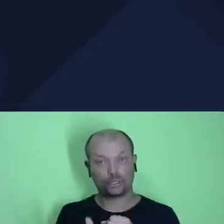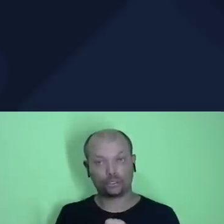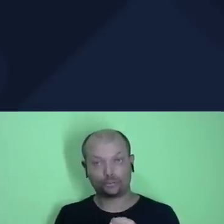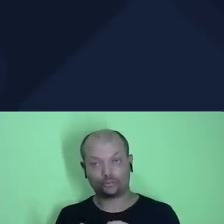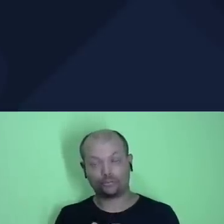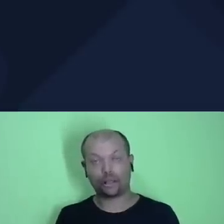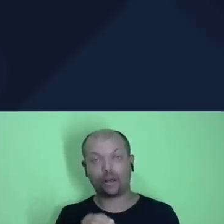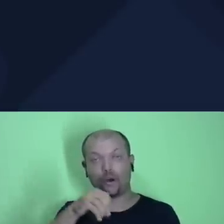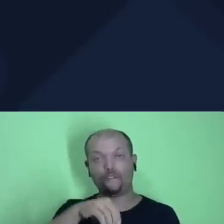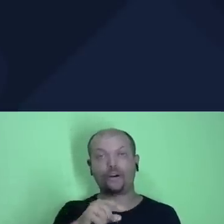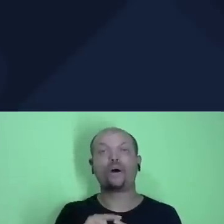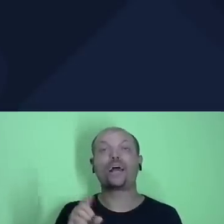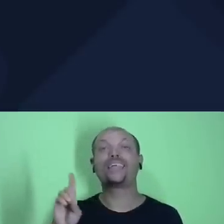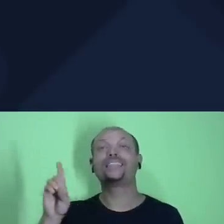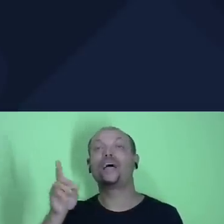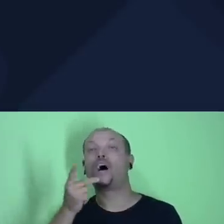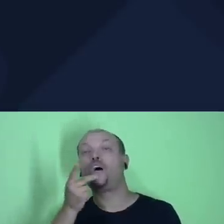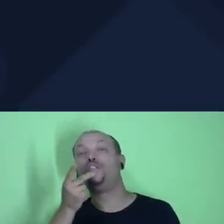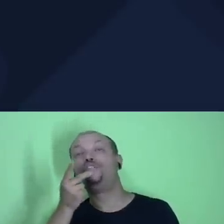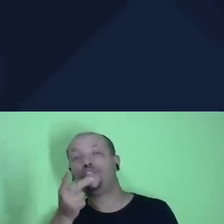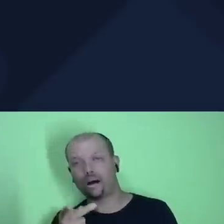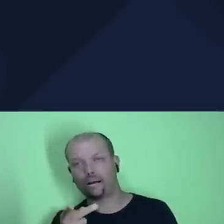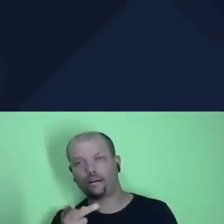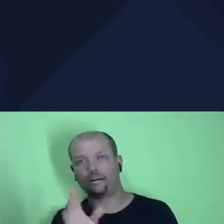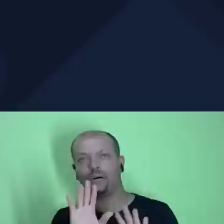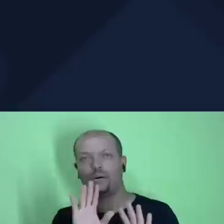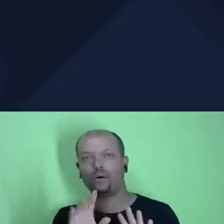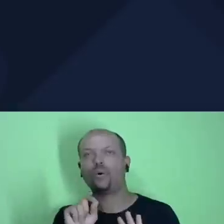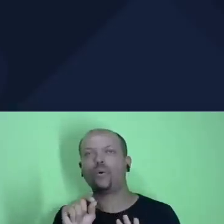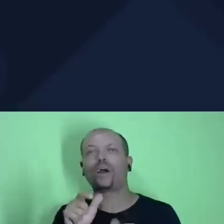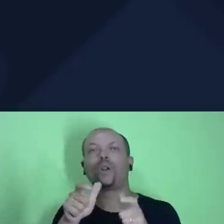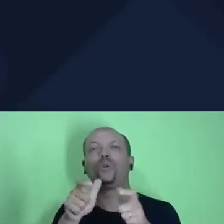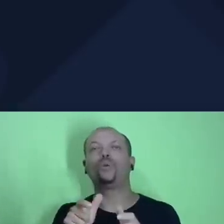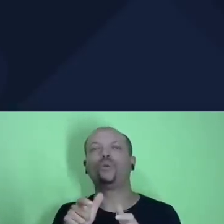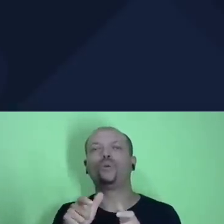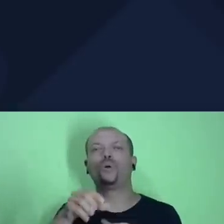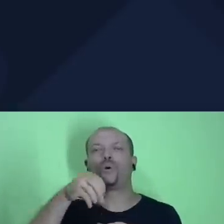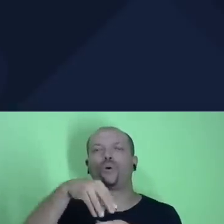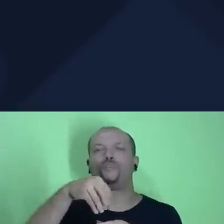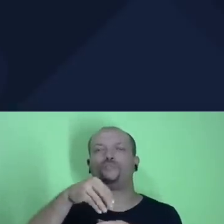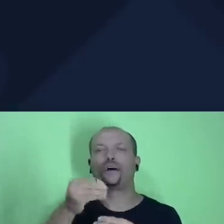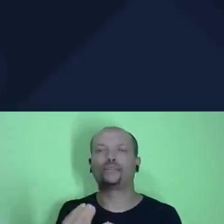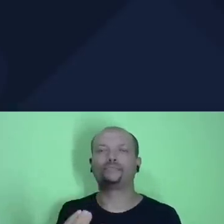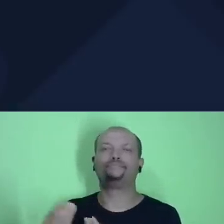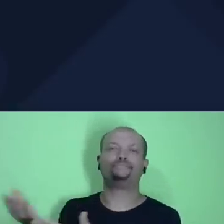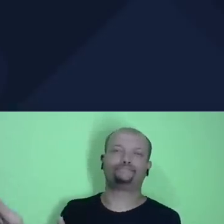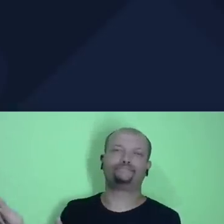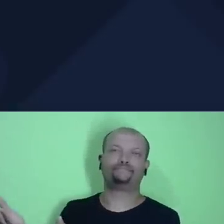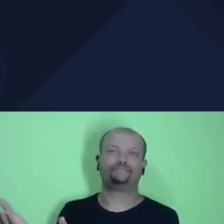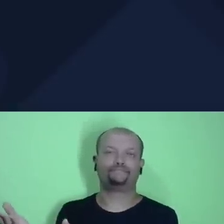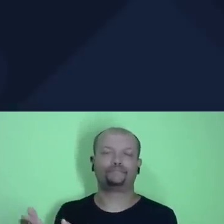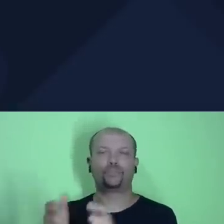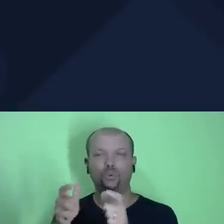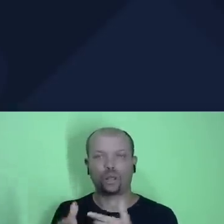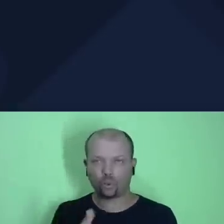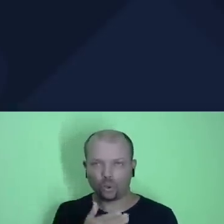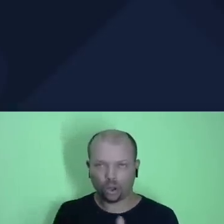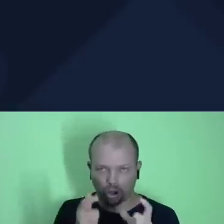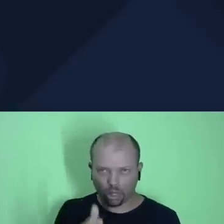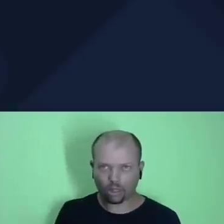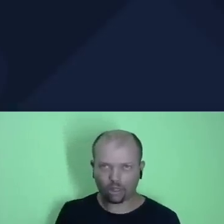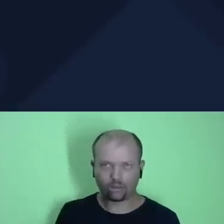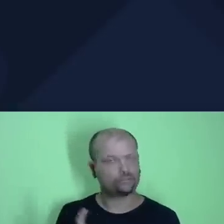o próprio Deus, ele determinou o lugar onde a oferta deveria ser devolvida, assim como